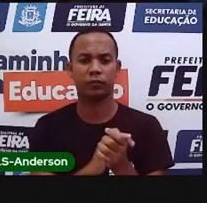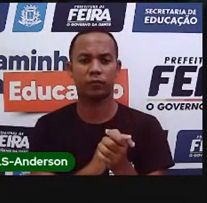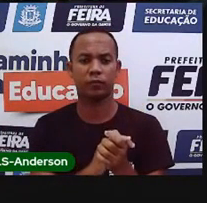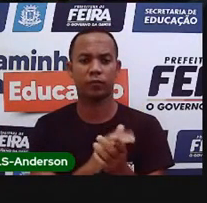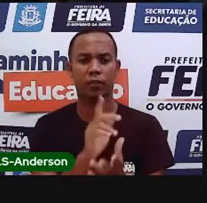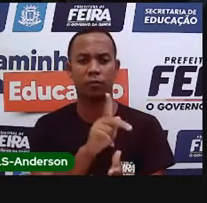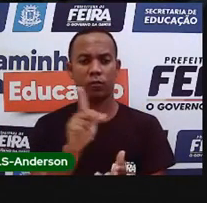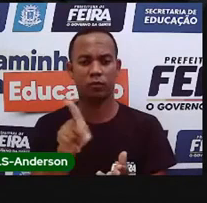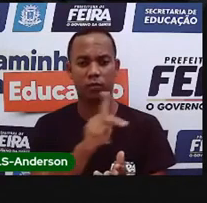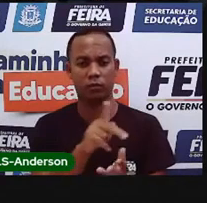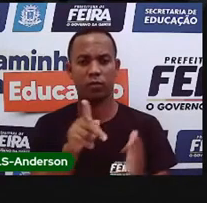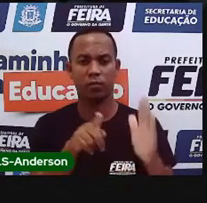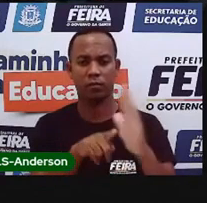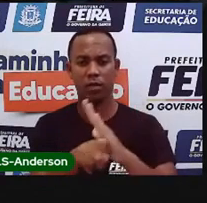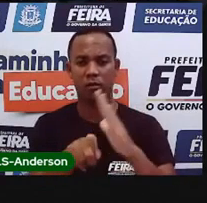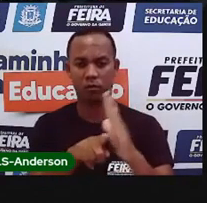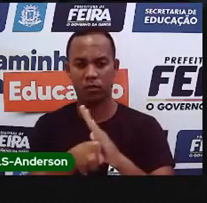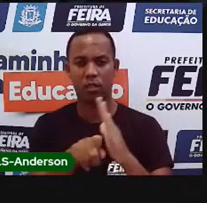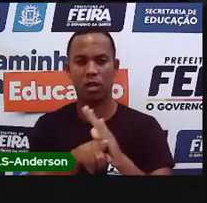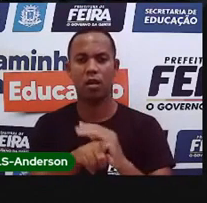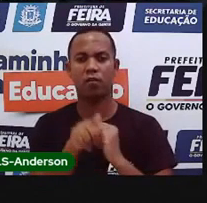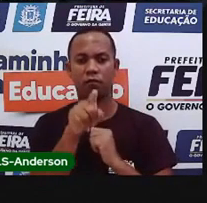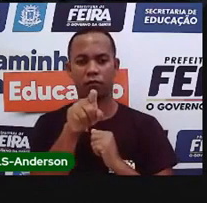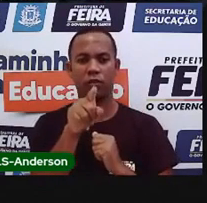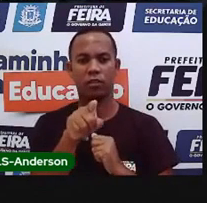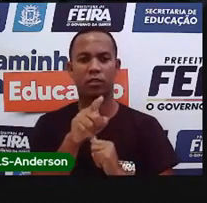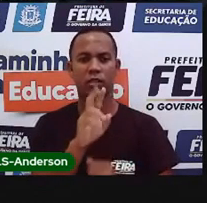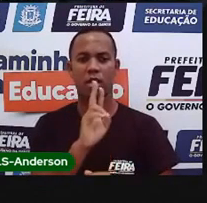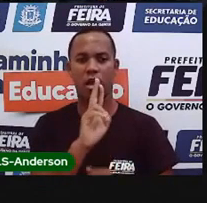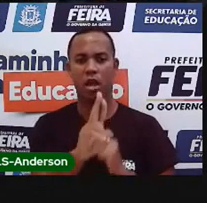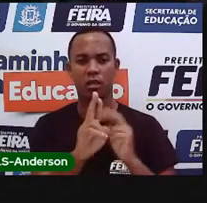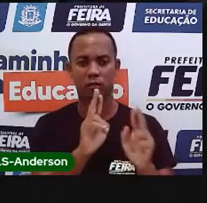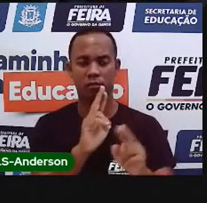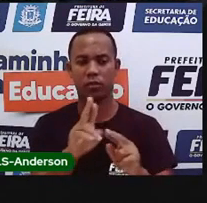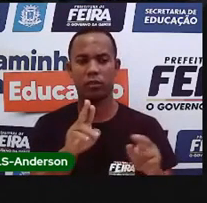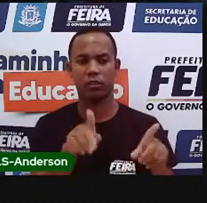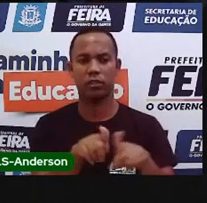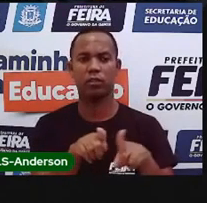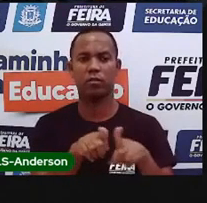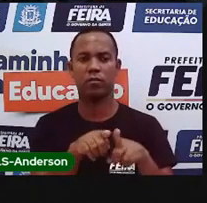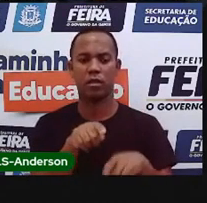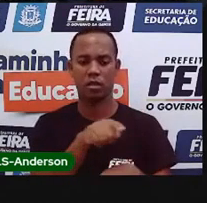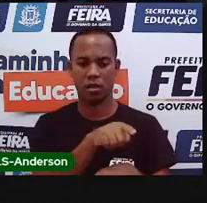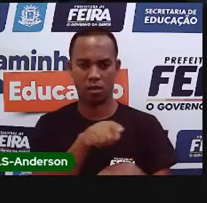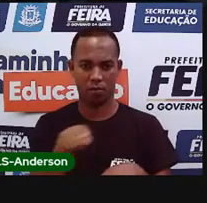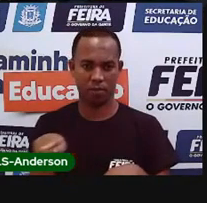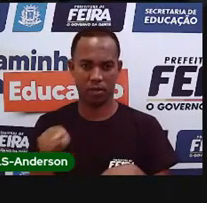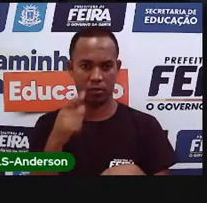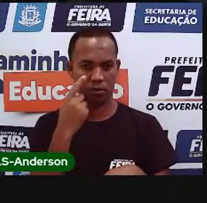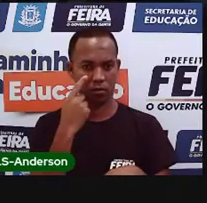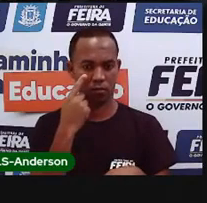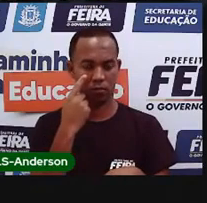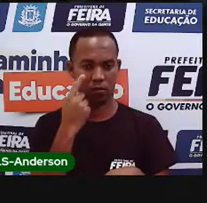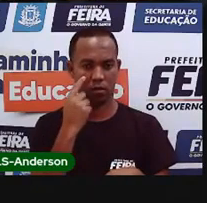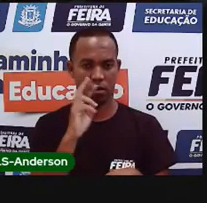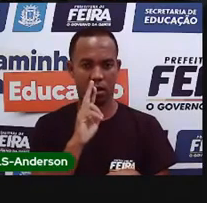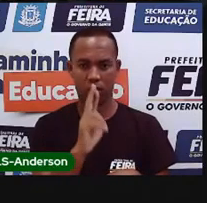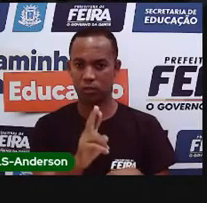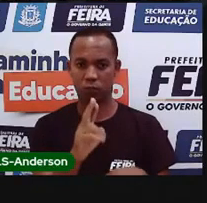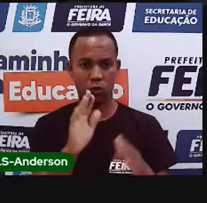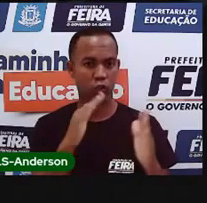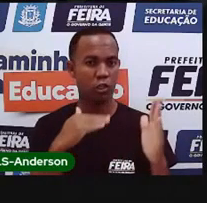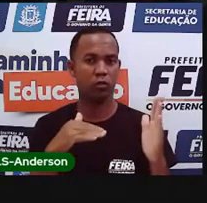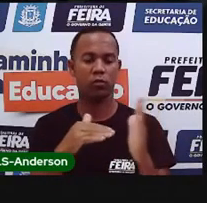Pró vai perguntar e vocês irão responder, ó, aqui embaixo. Quero ver todas as respostas